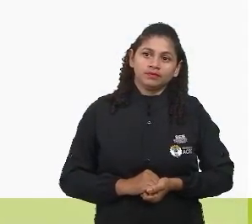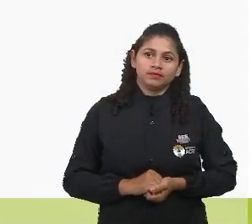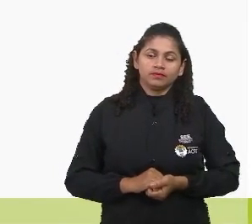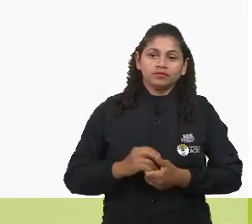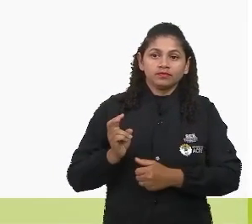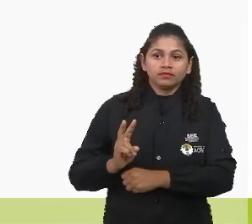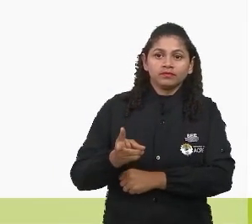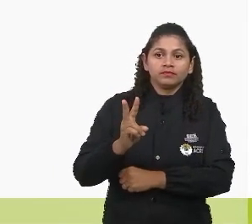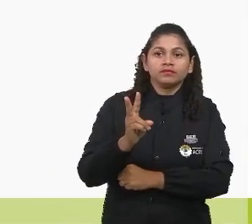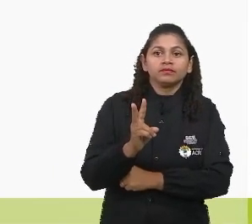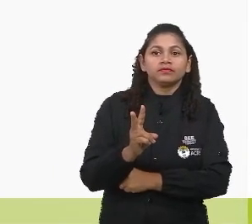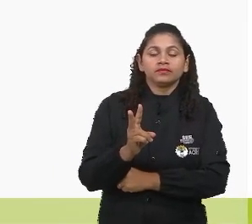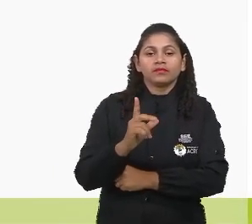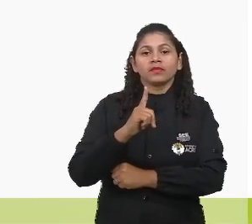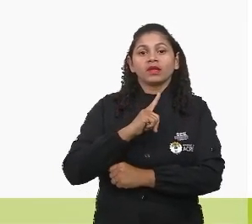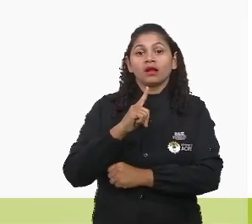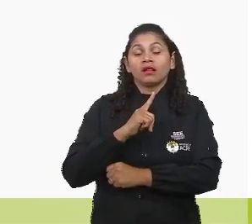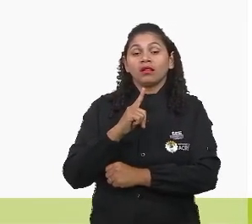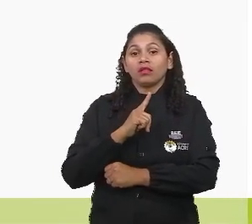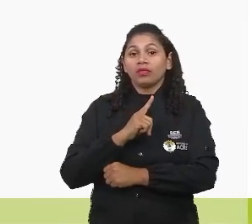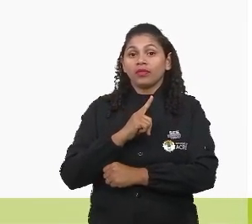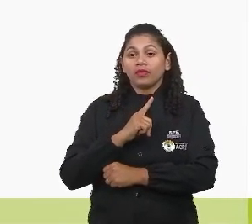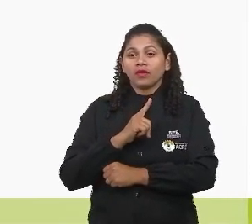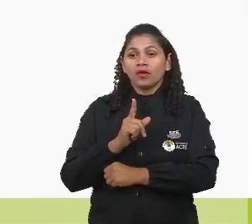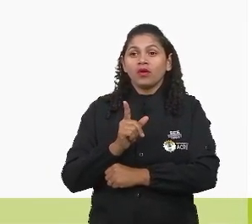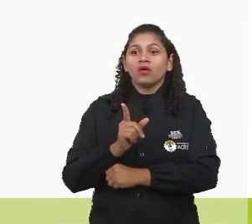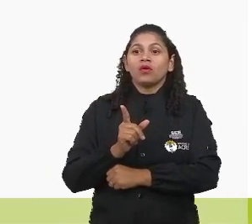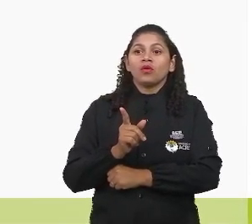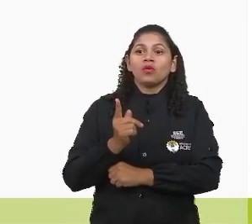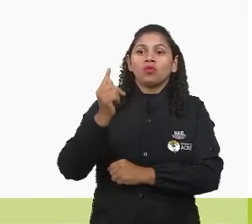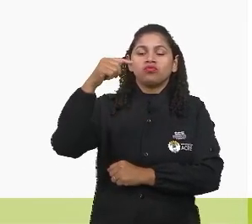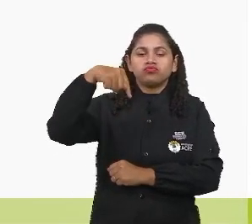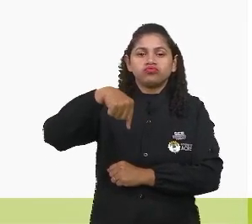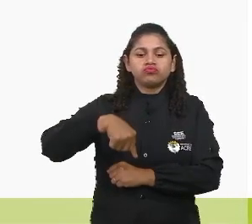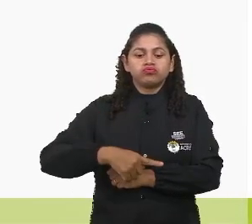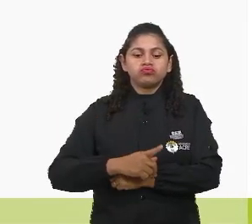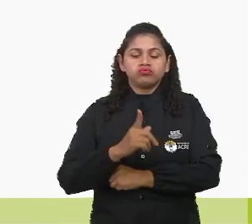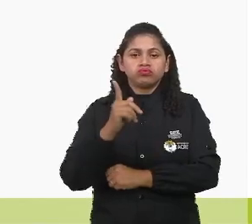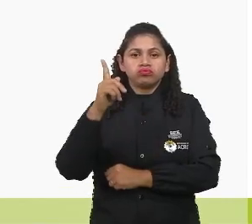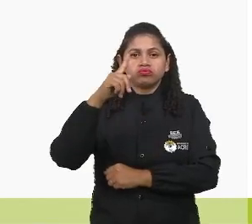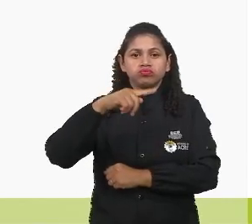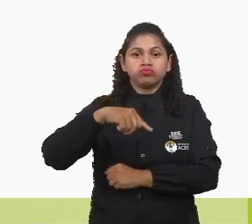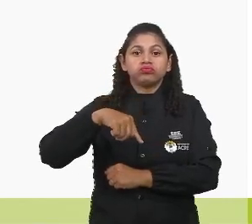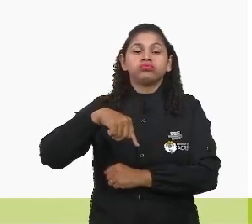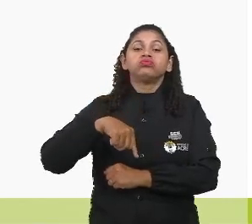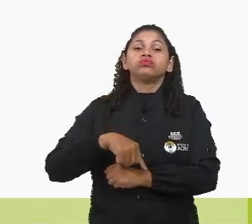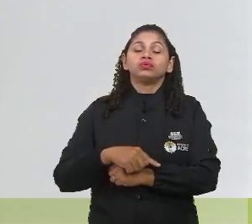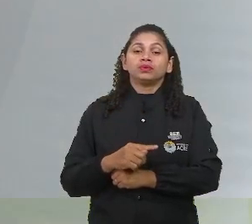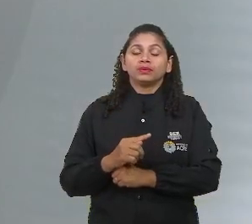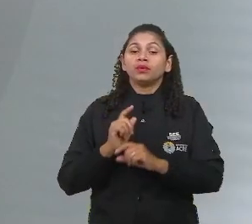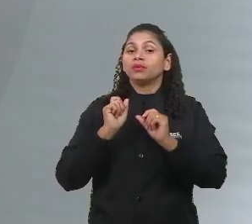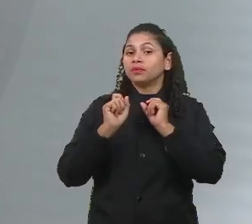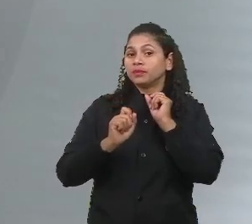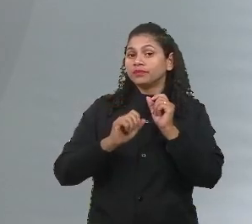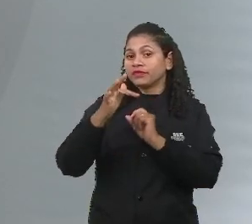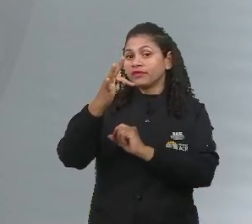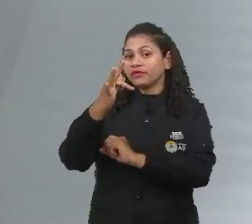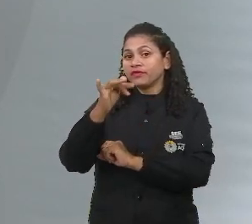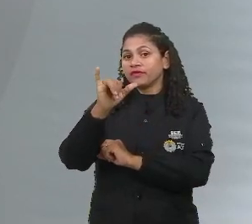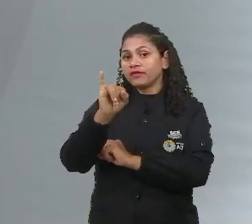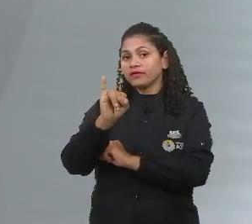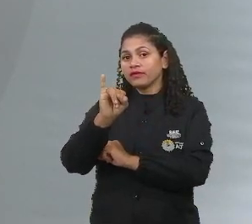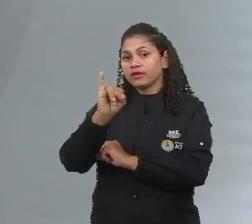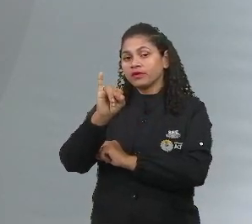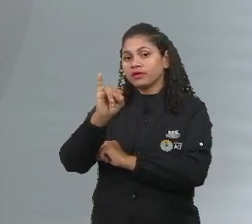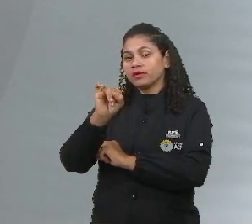mais um pouquinho, porque tem o funcionamento. Funcionamento no aspecto fisiológico. A gente tem que entender